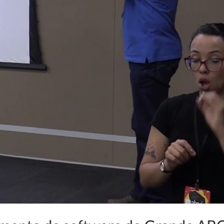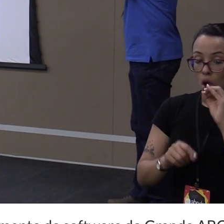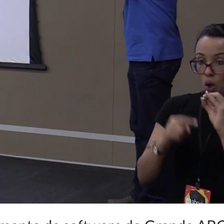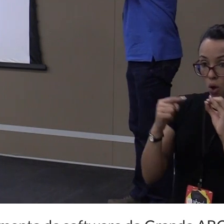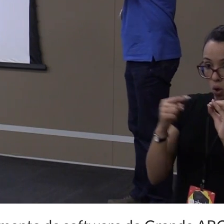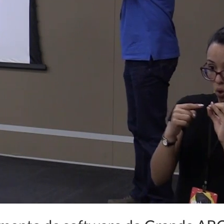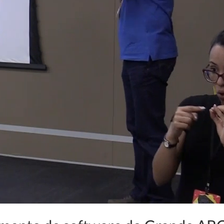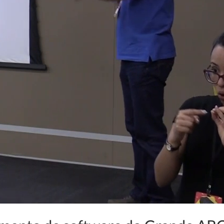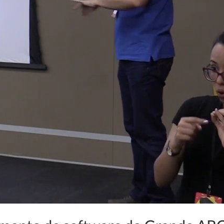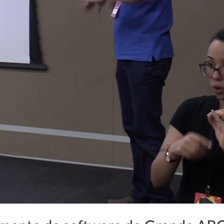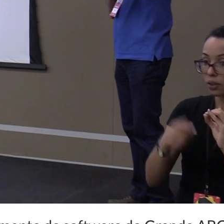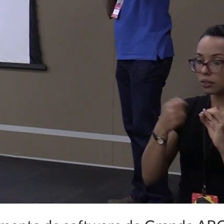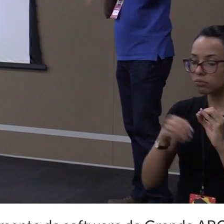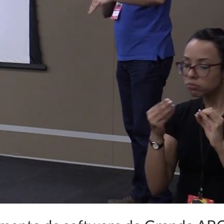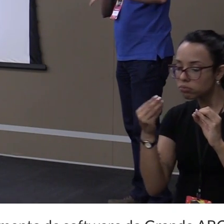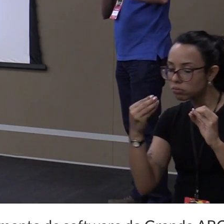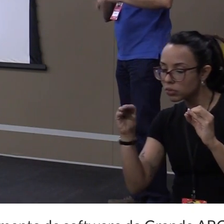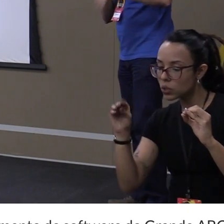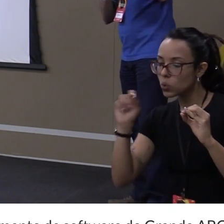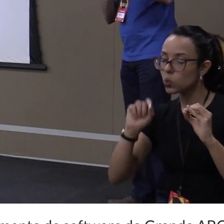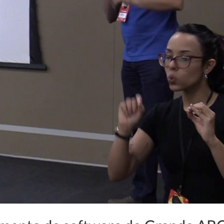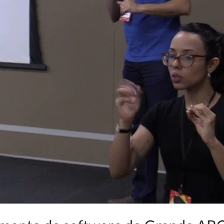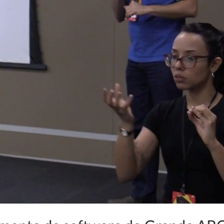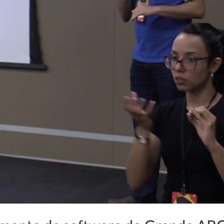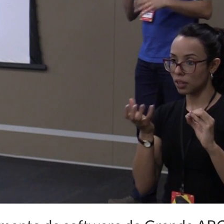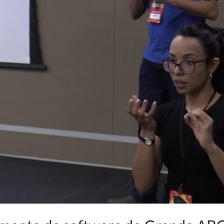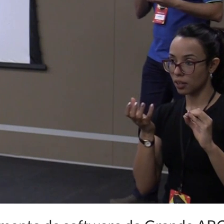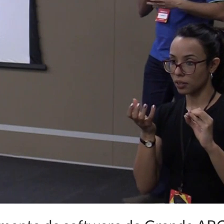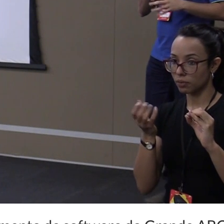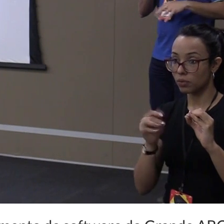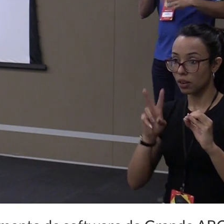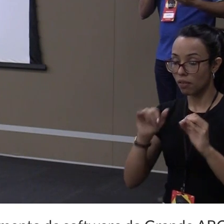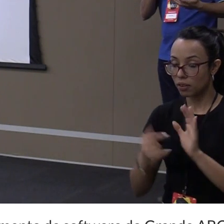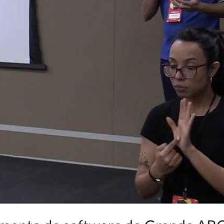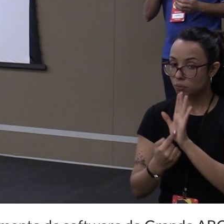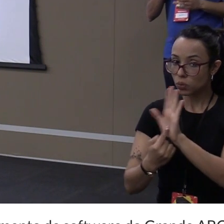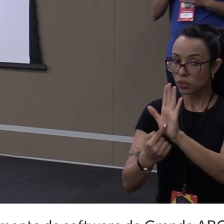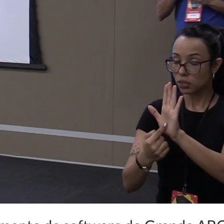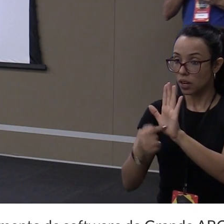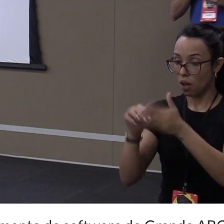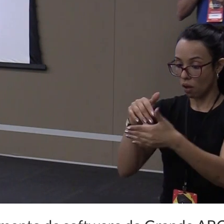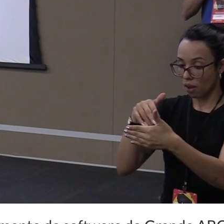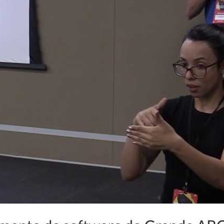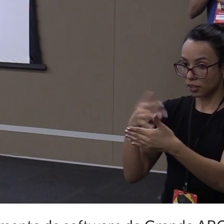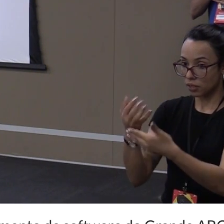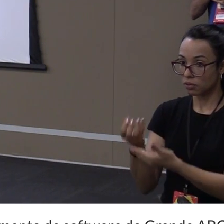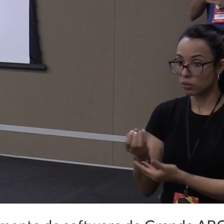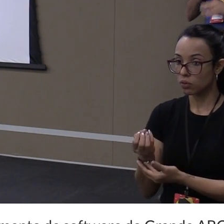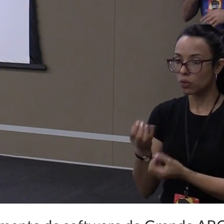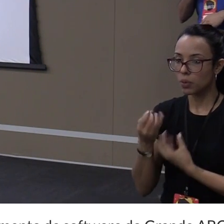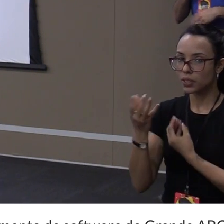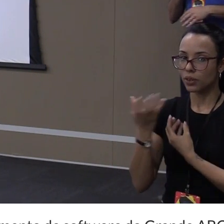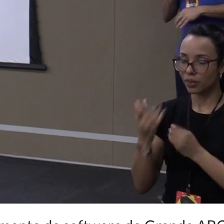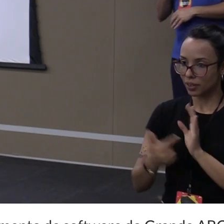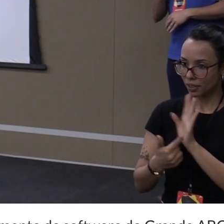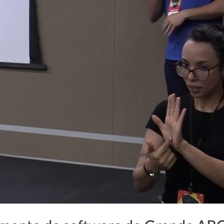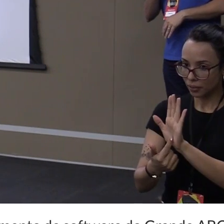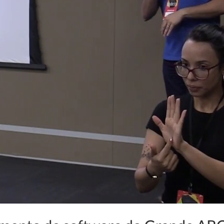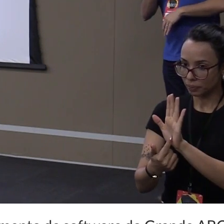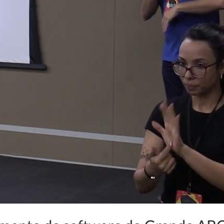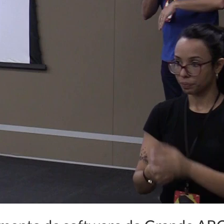e põe a extensão do que eu quero, e ele vai gerar um arquivo com essas informações que eu quero. Aí, a partir daí, se eu